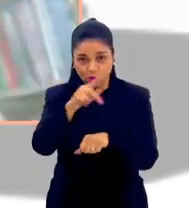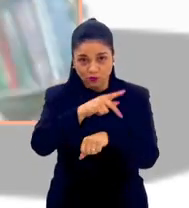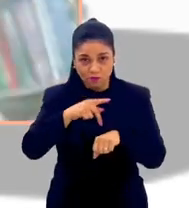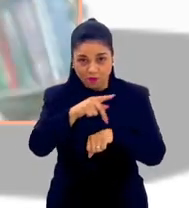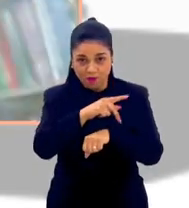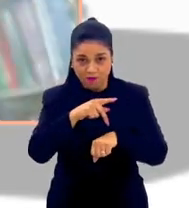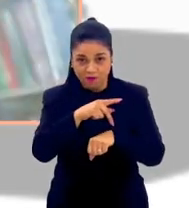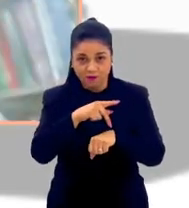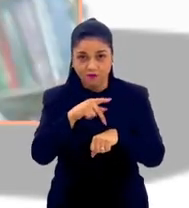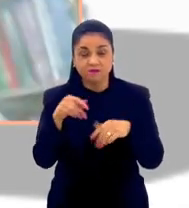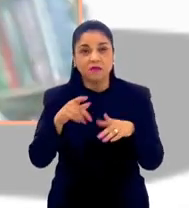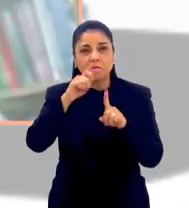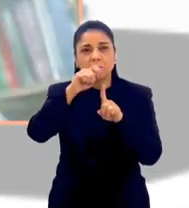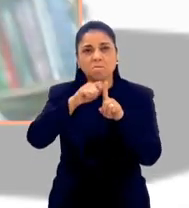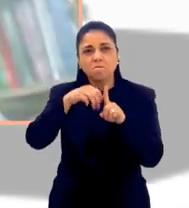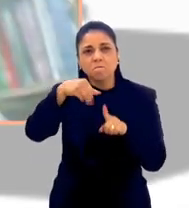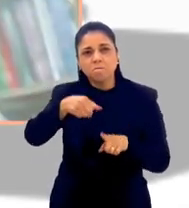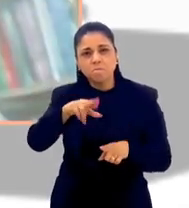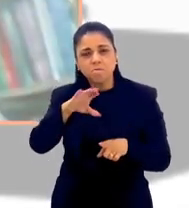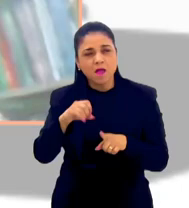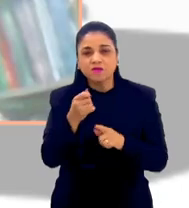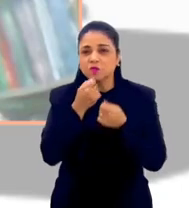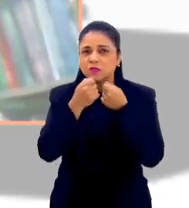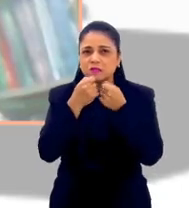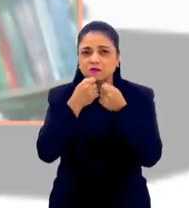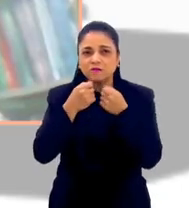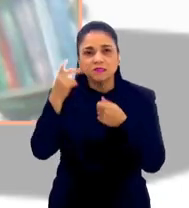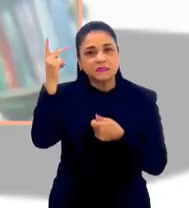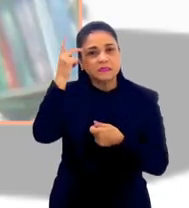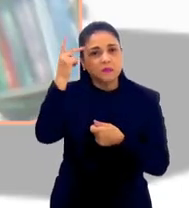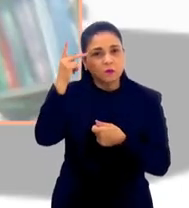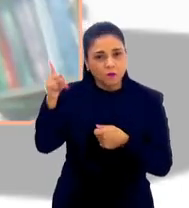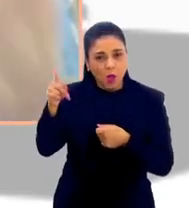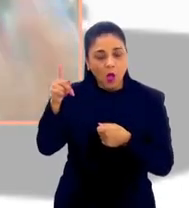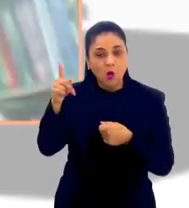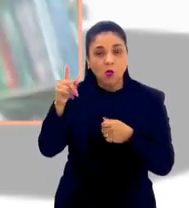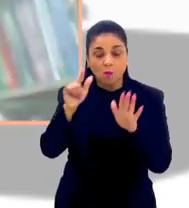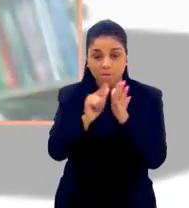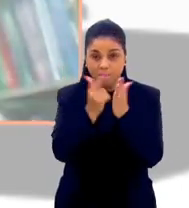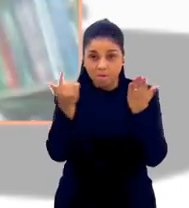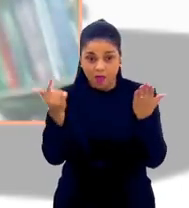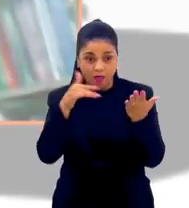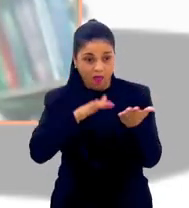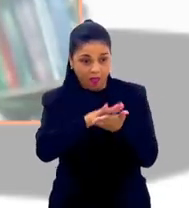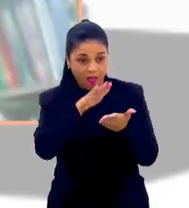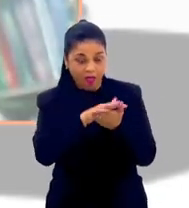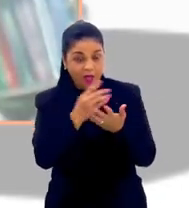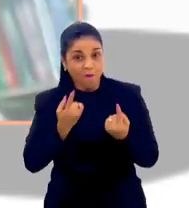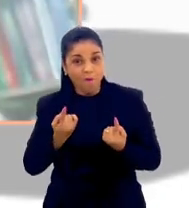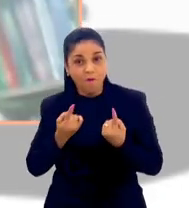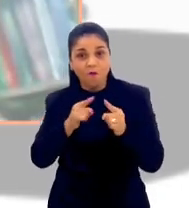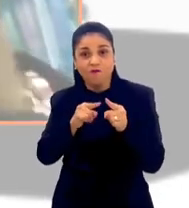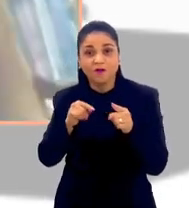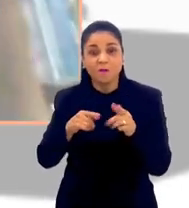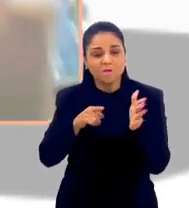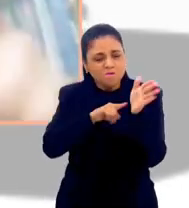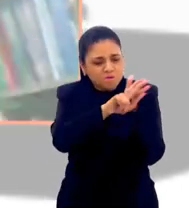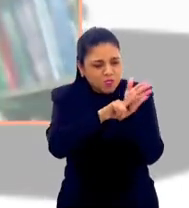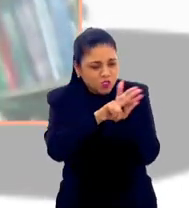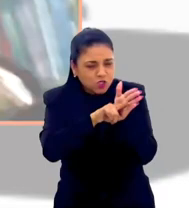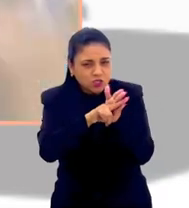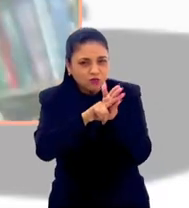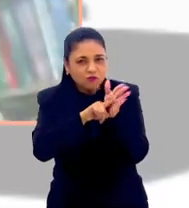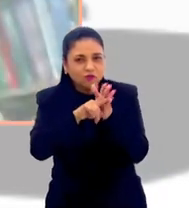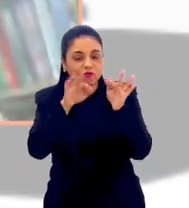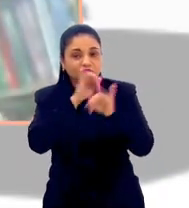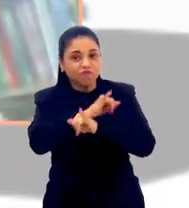em março desse ano, eu dei uma entrevista para o Estado de São Paulo, e a manchete ficou provocante. A pesquisadora diz,